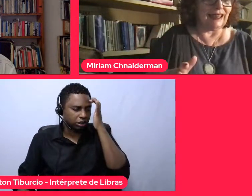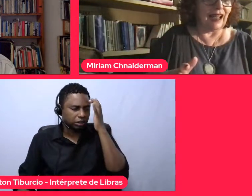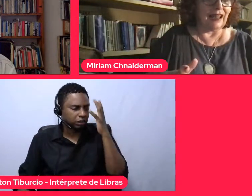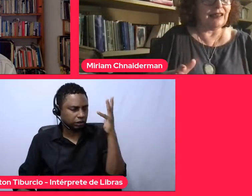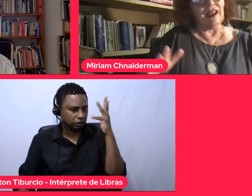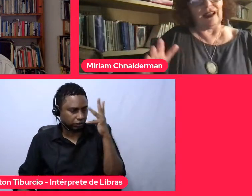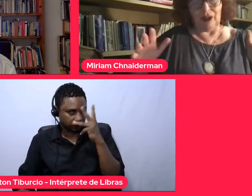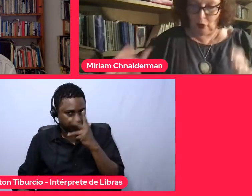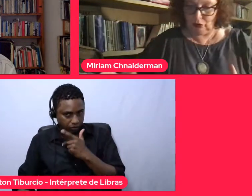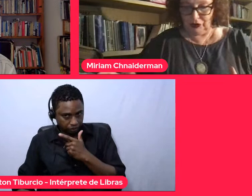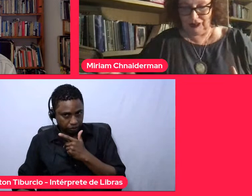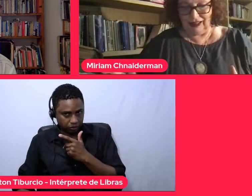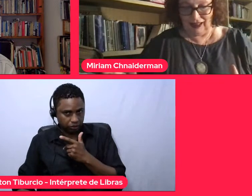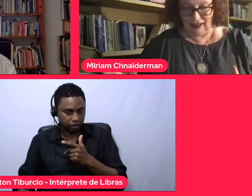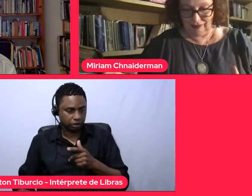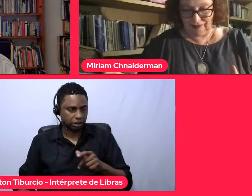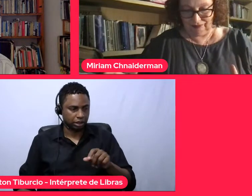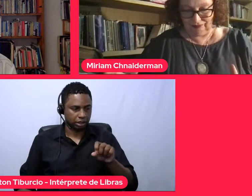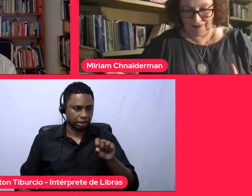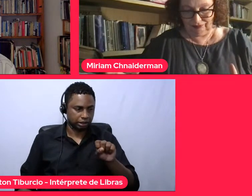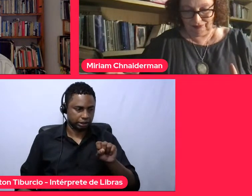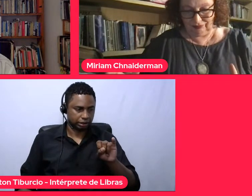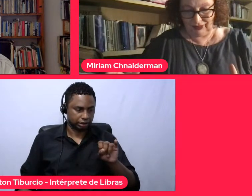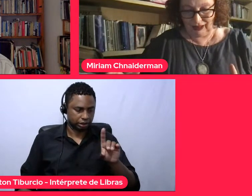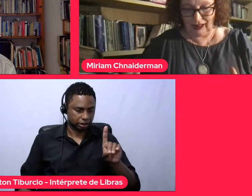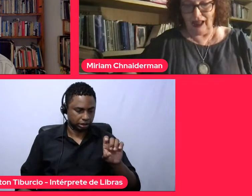siderar e considerar.